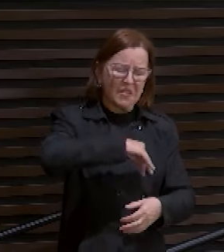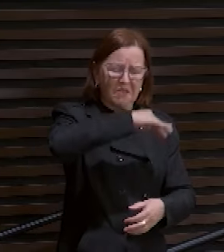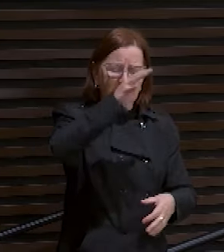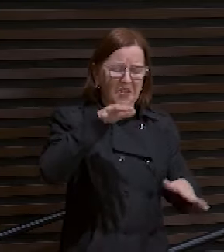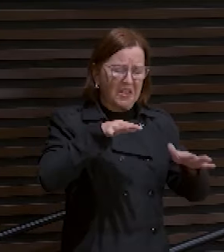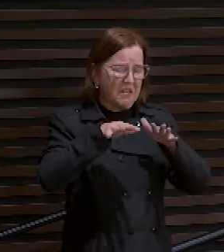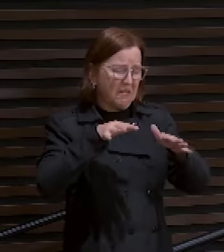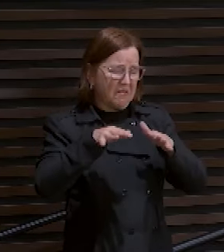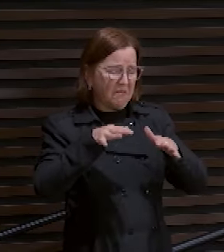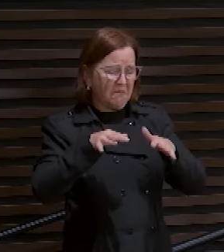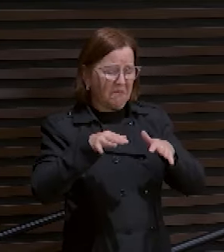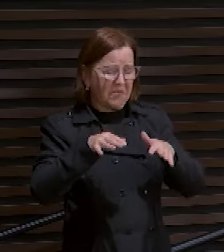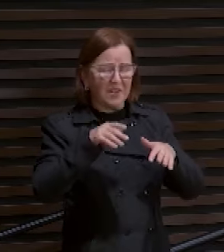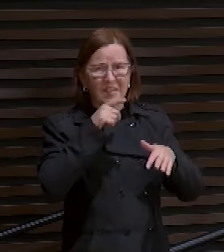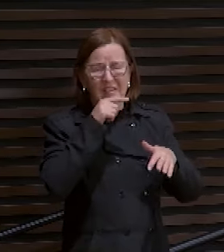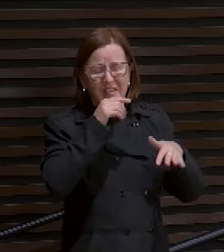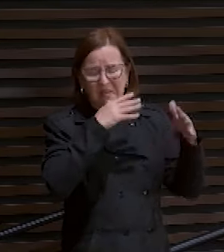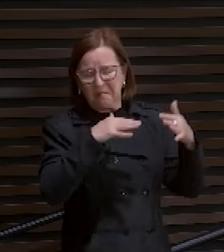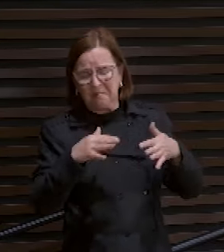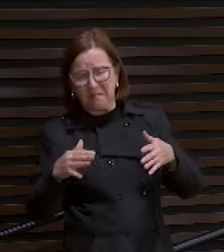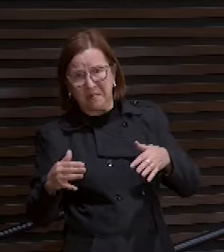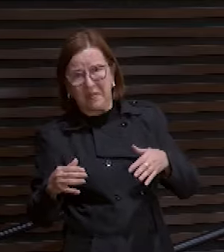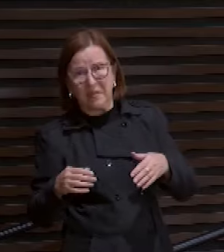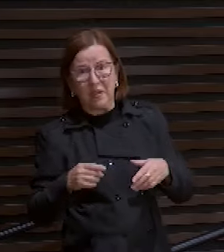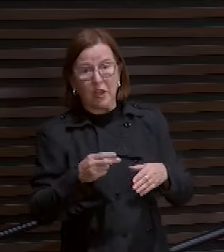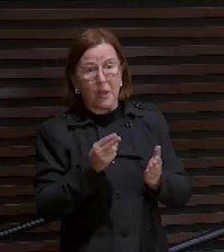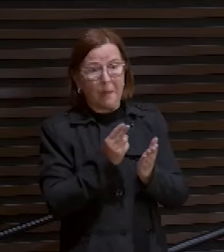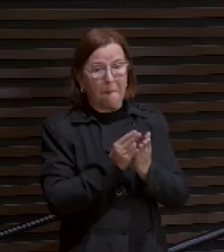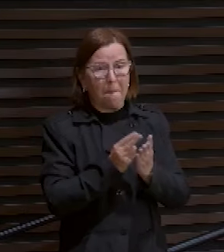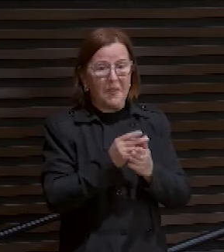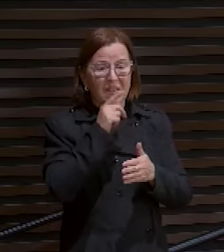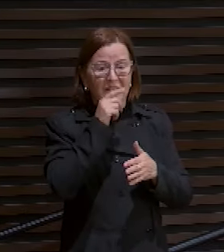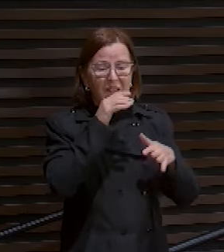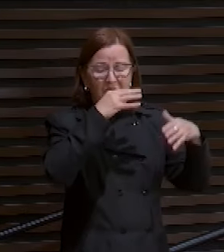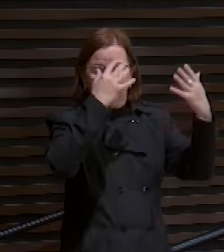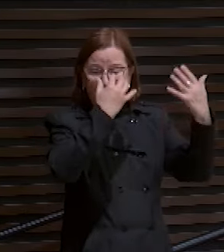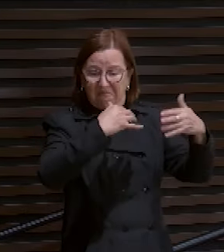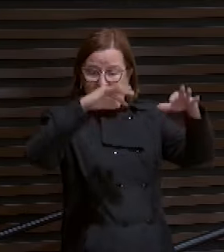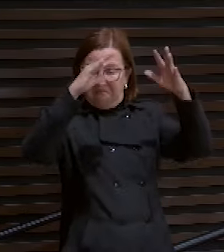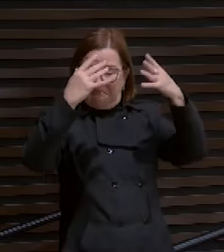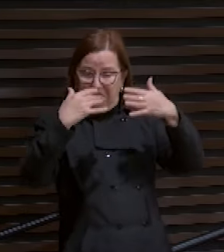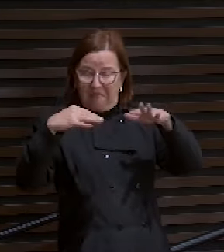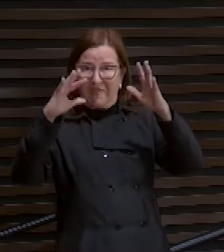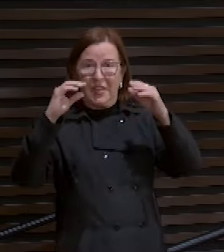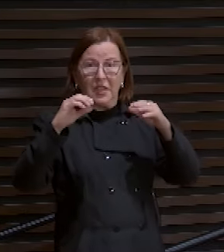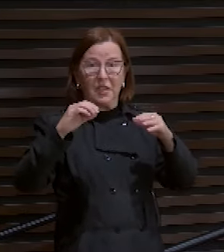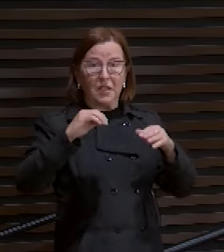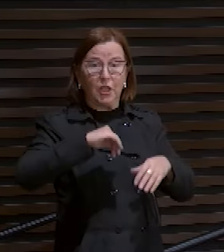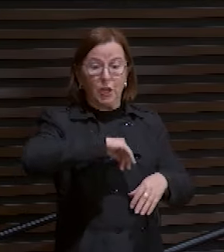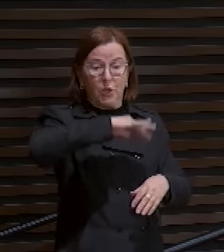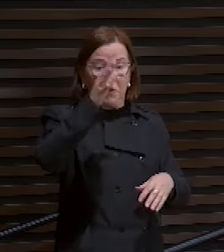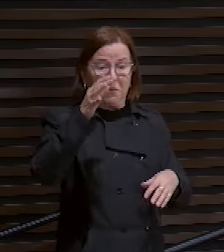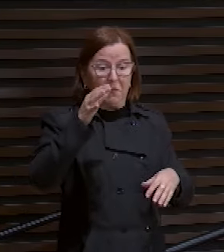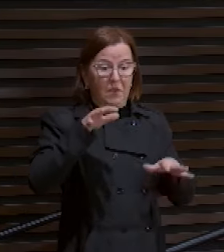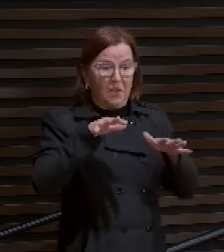abalem no seio dos mares. Ainda que as águas tumultuem e espumejem. E na fúria os montes estremeçam.